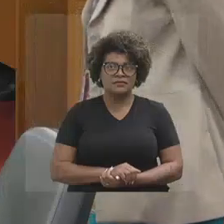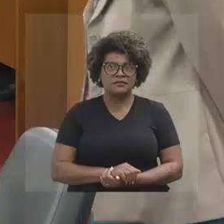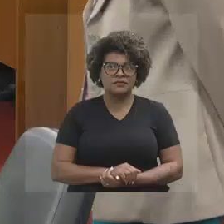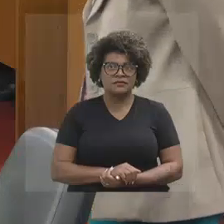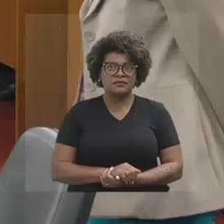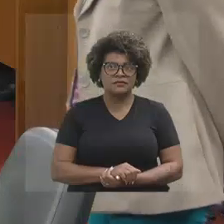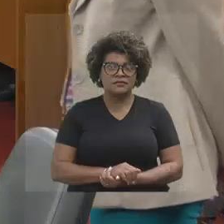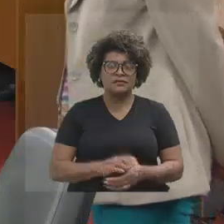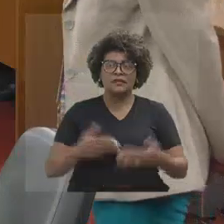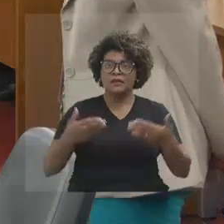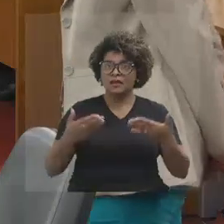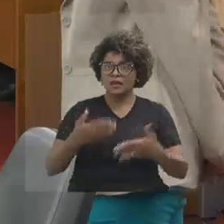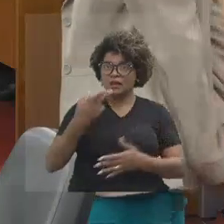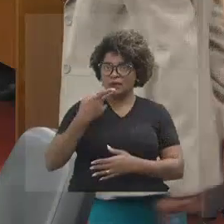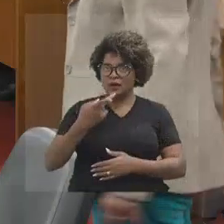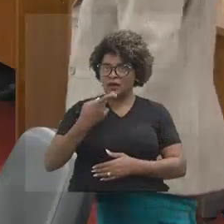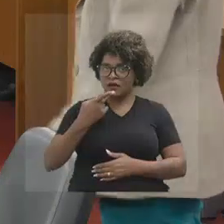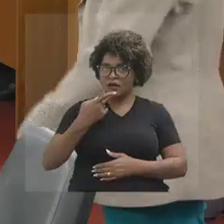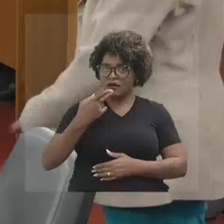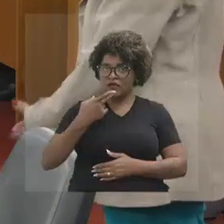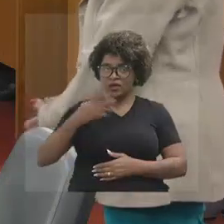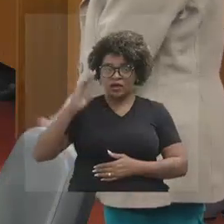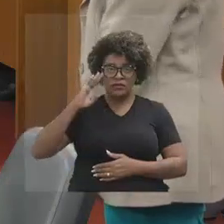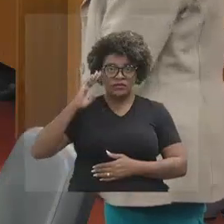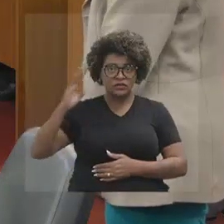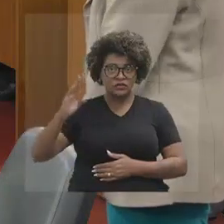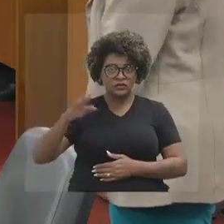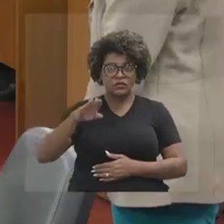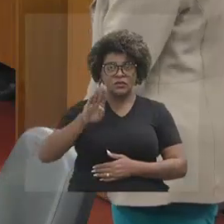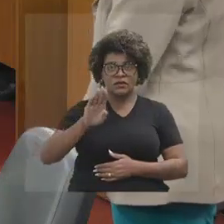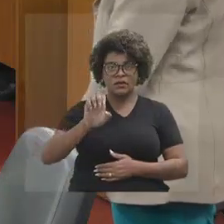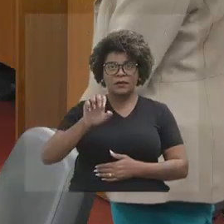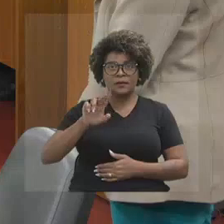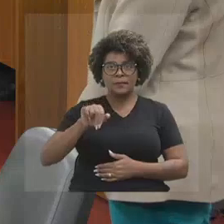Paço a palavra ao excelentíssimo senhor Bernardo de Assis